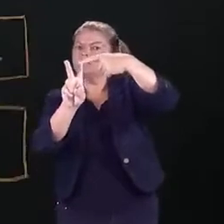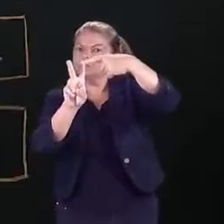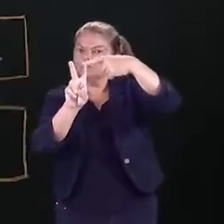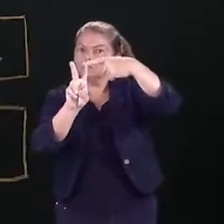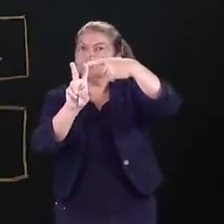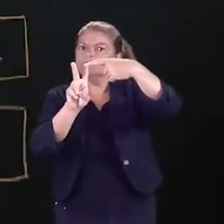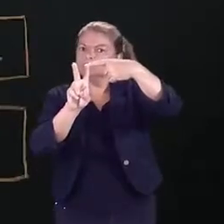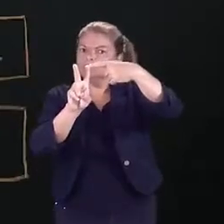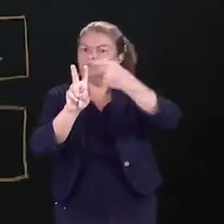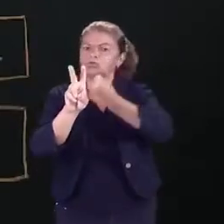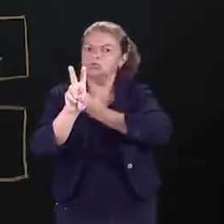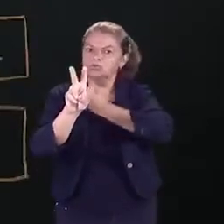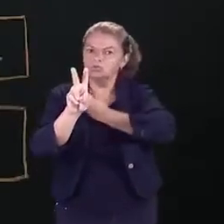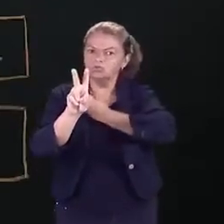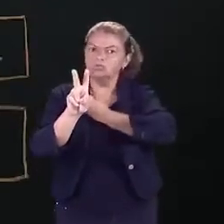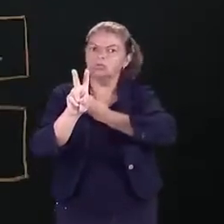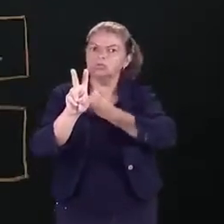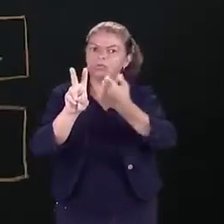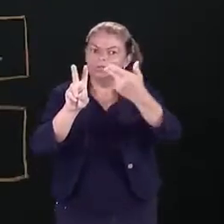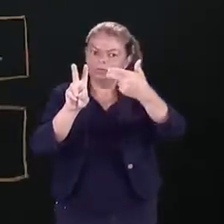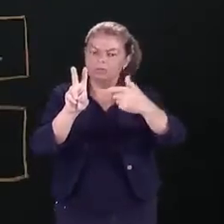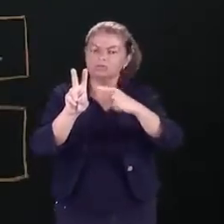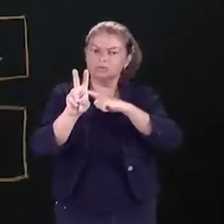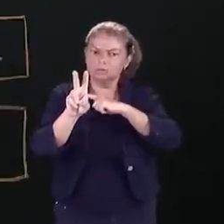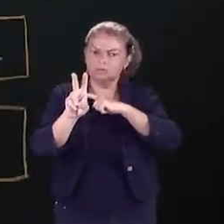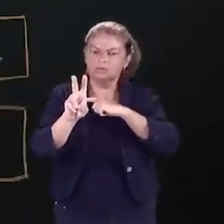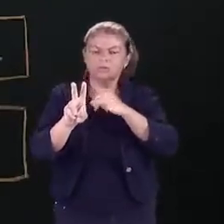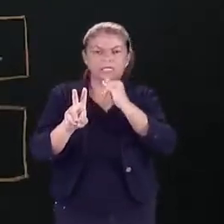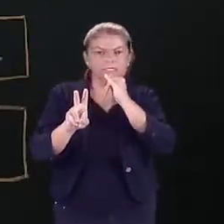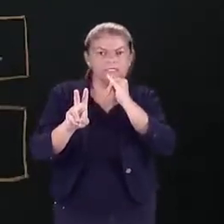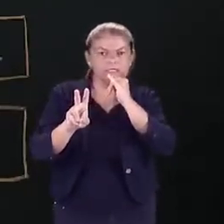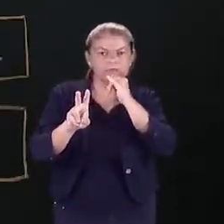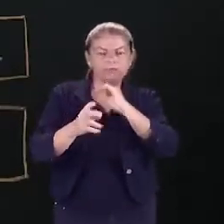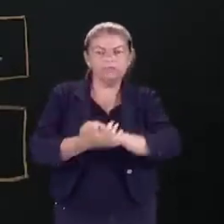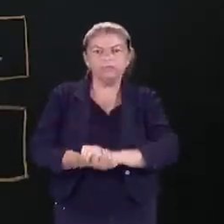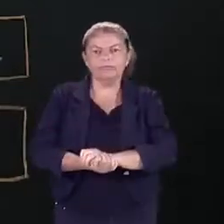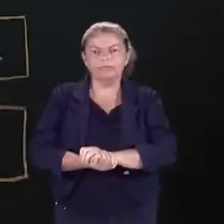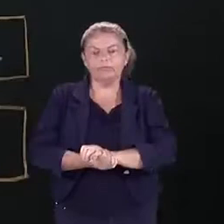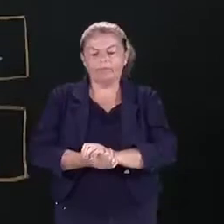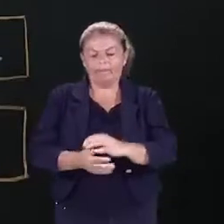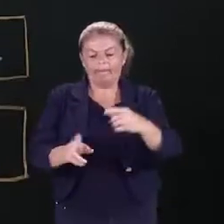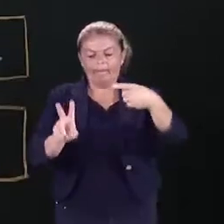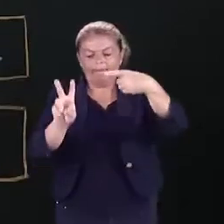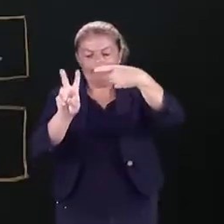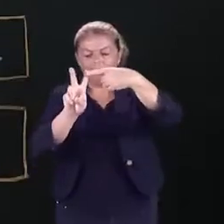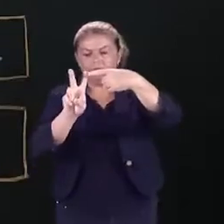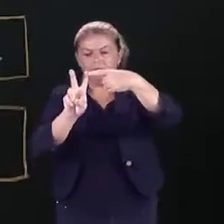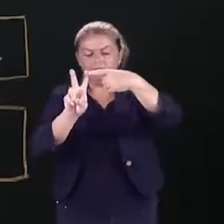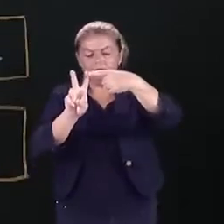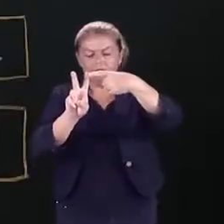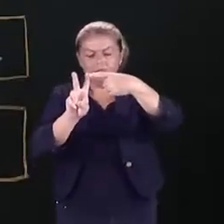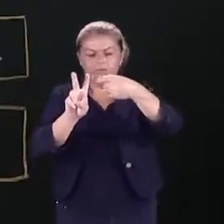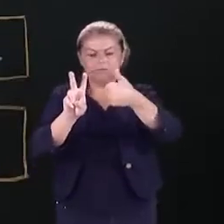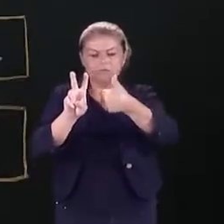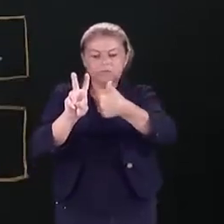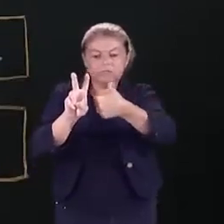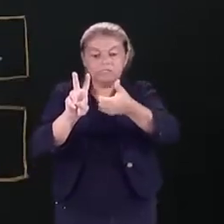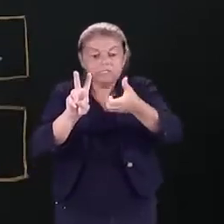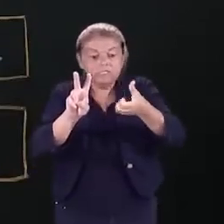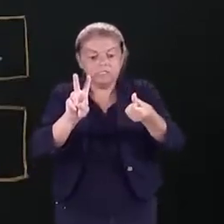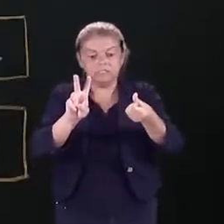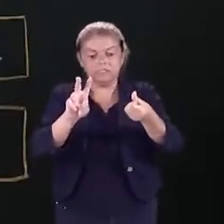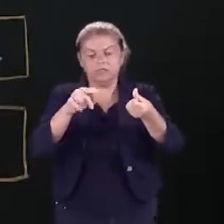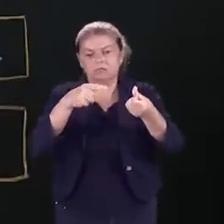são exatas, outras não. Por exemplo, se eu tenho aqui de repente a raiz quadrada de 16,